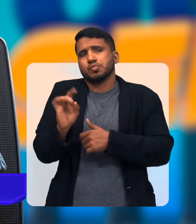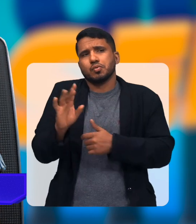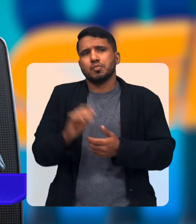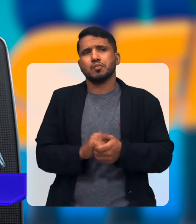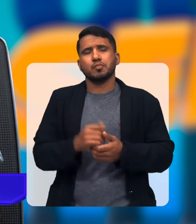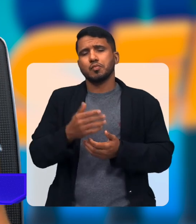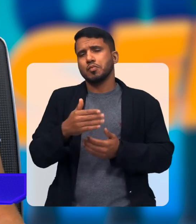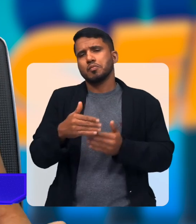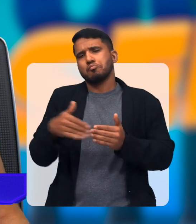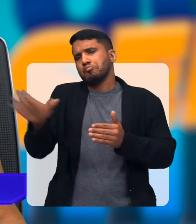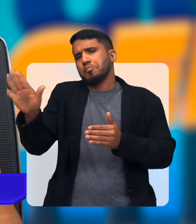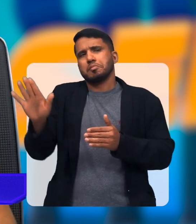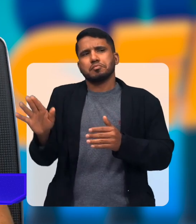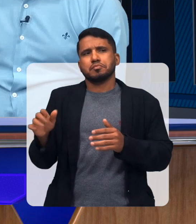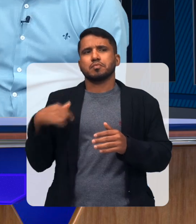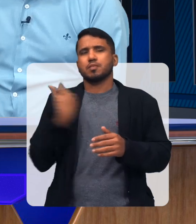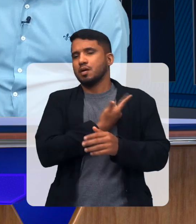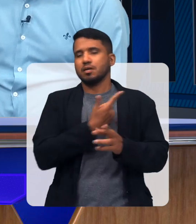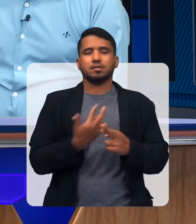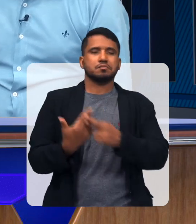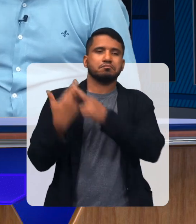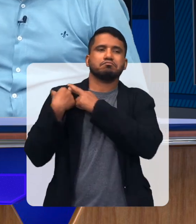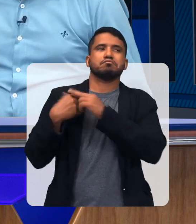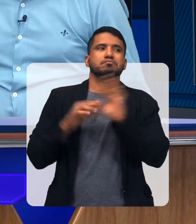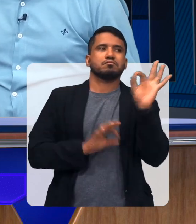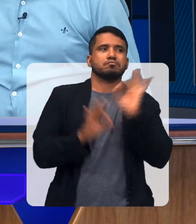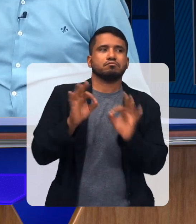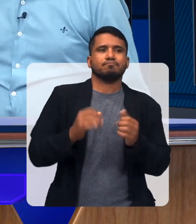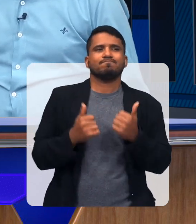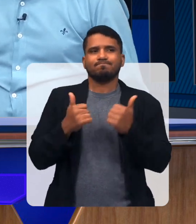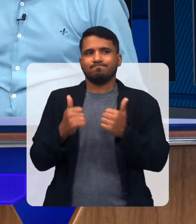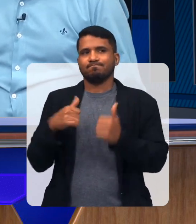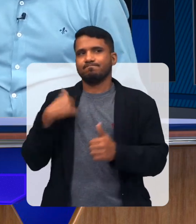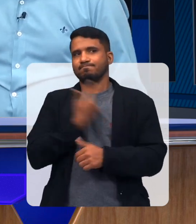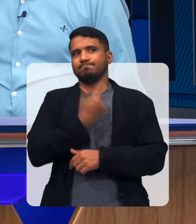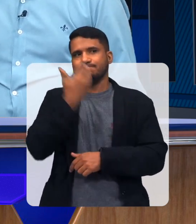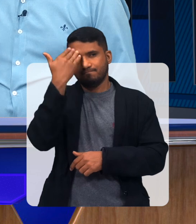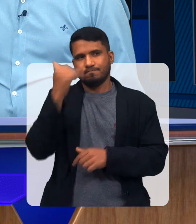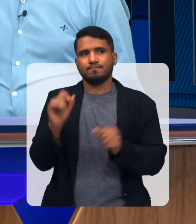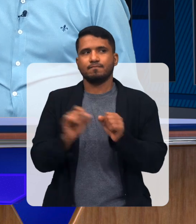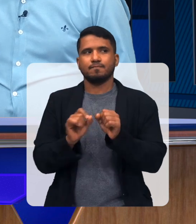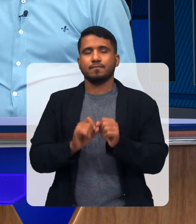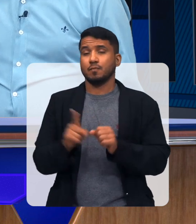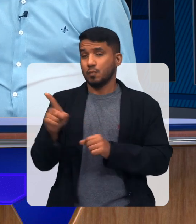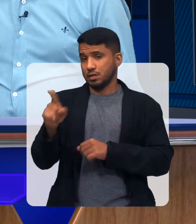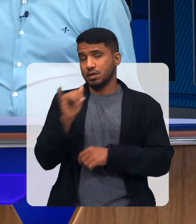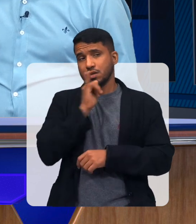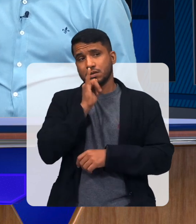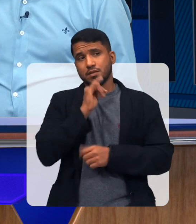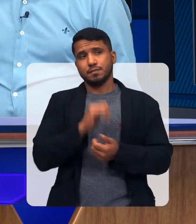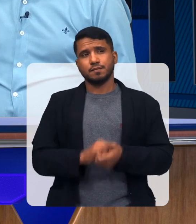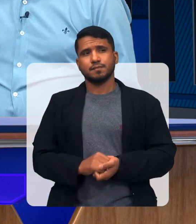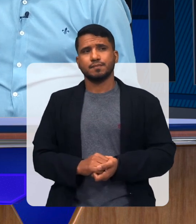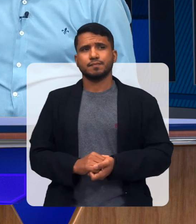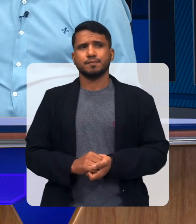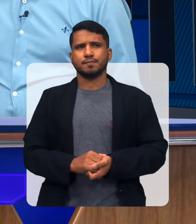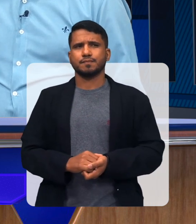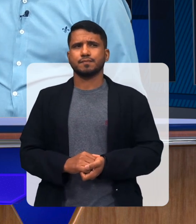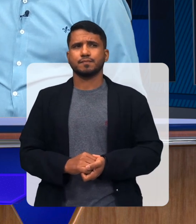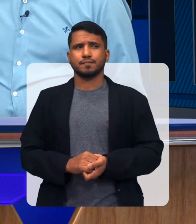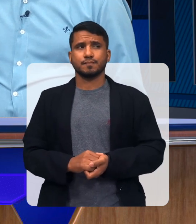apoio E o restante Pode deixar Para a gente Que a gente faz A gente sabe fazer Você, por exemplo